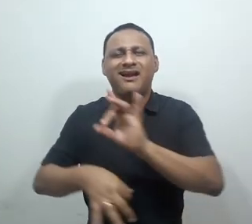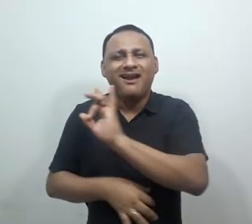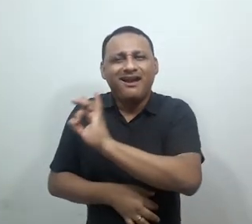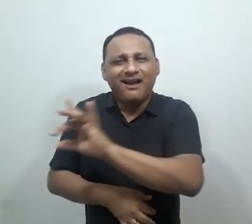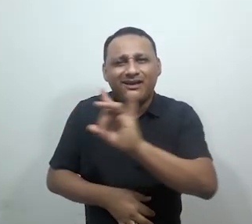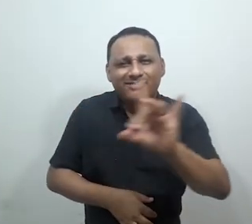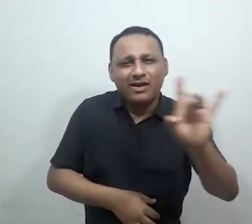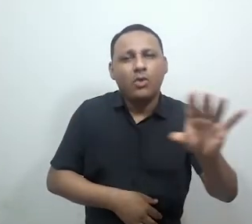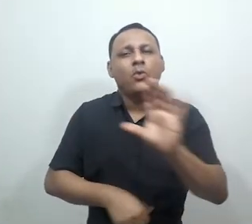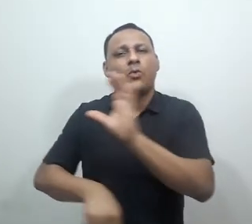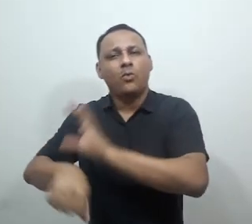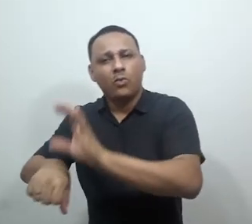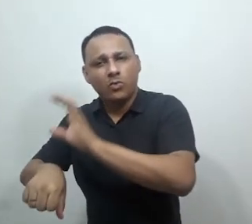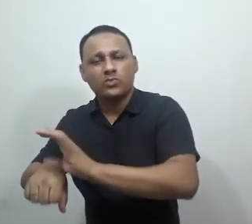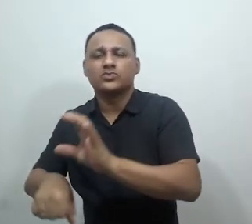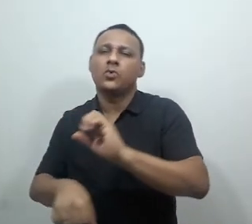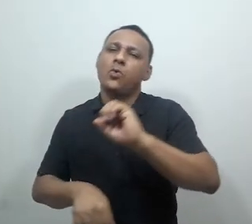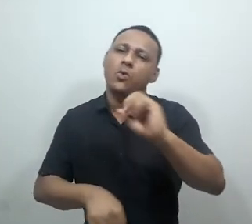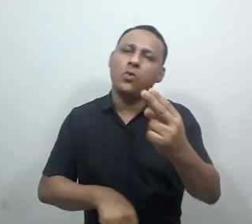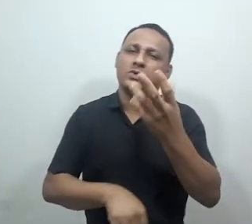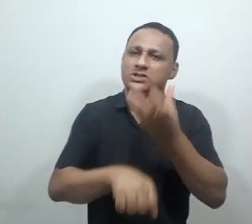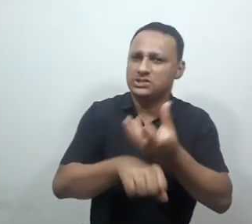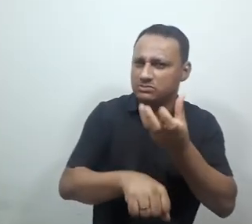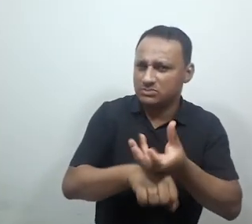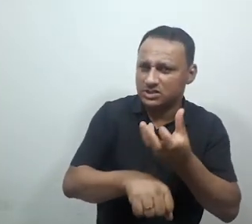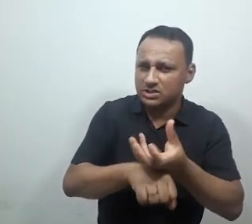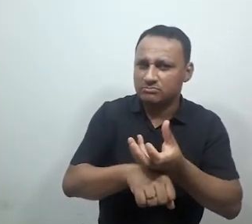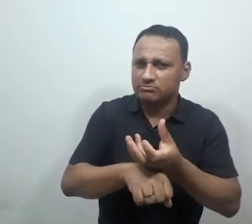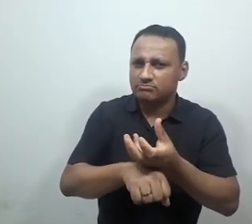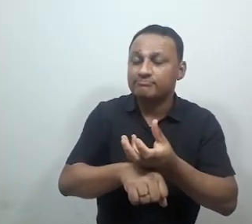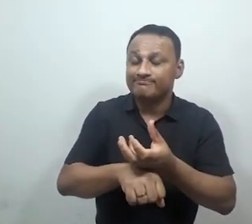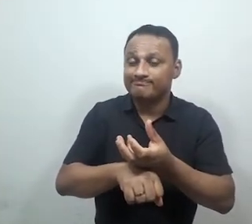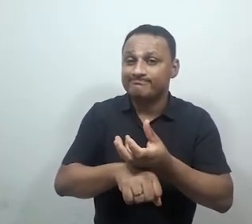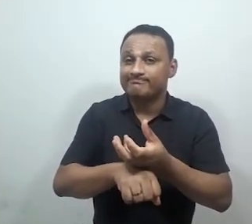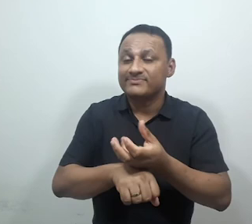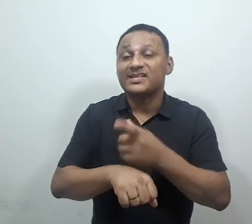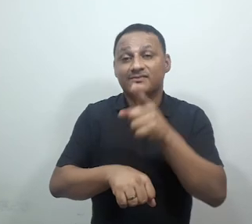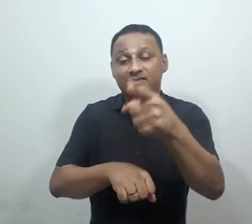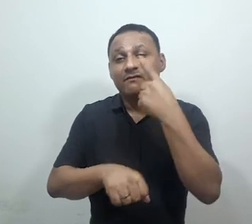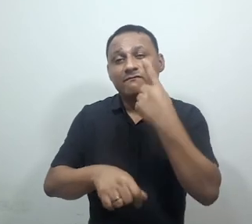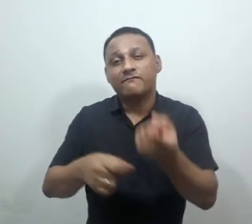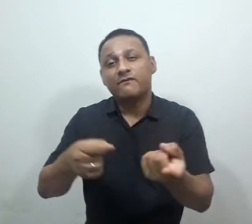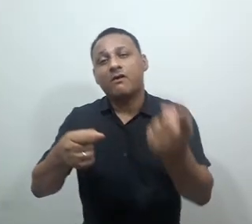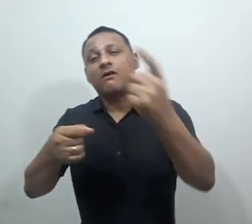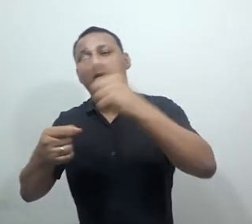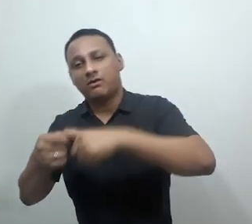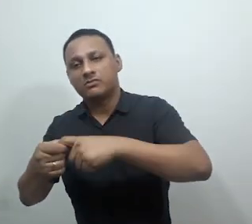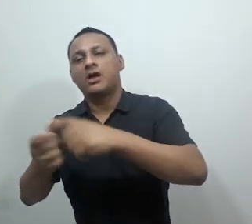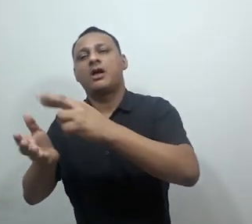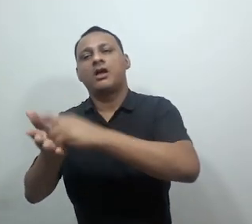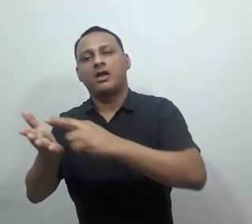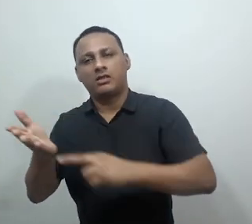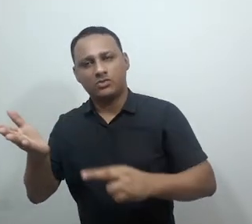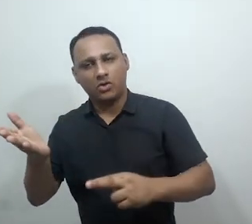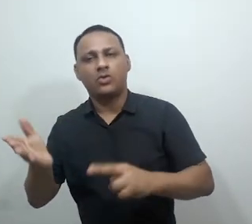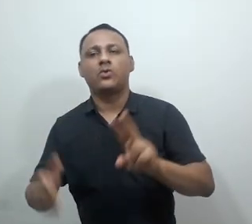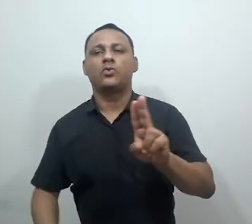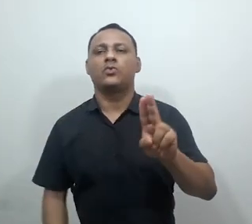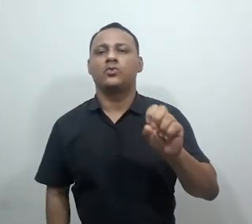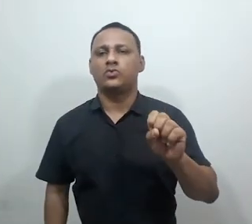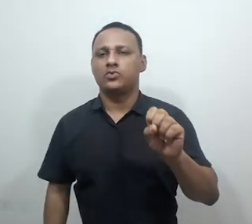cursos ou disciplinas. Vamos retornar para o relatório de usuário e podemos voltar